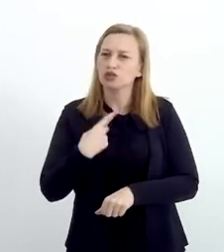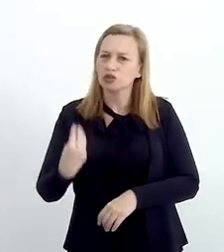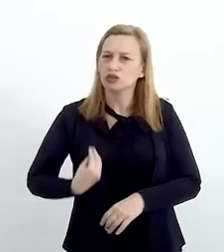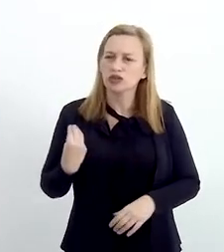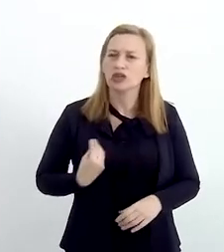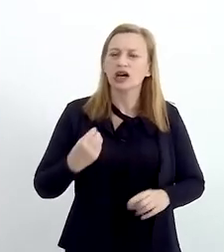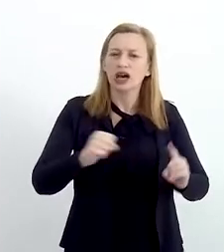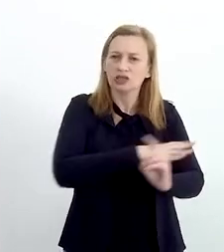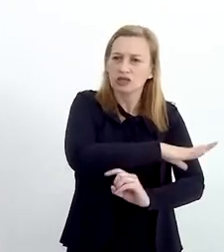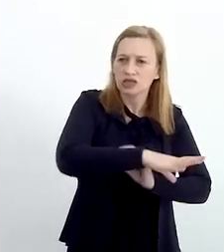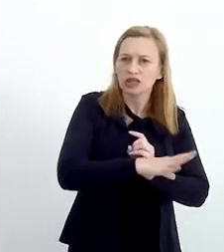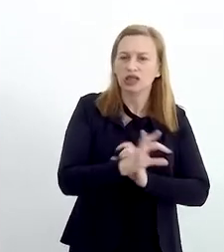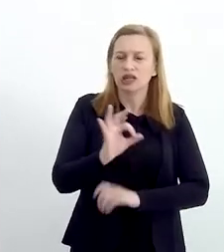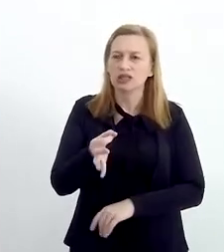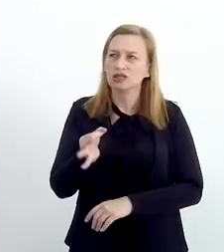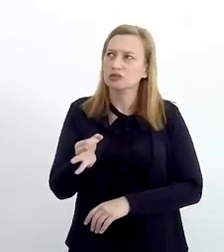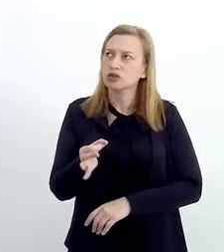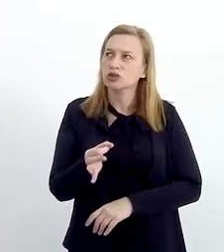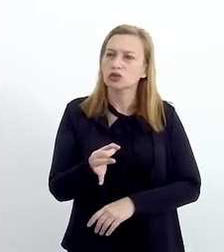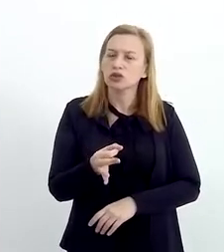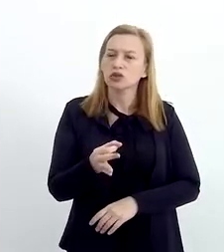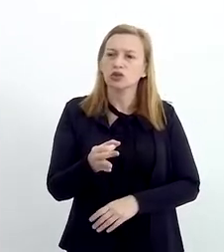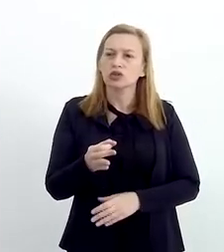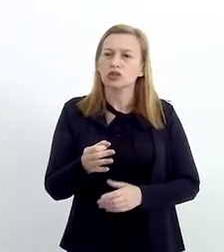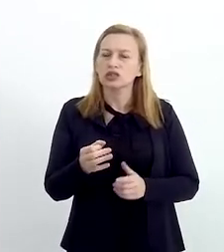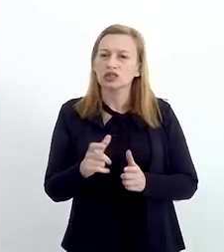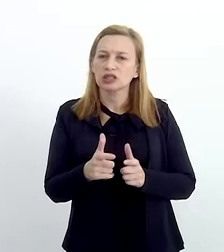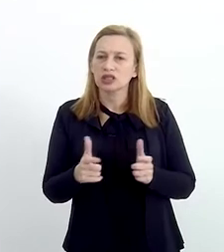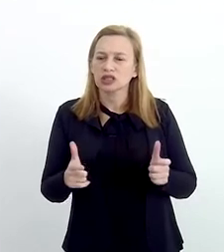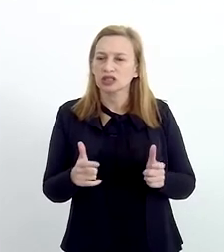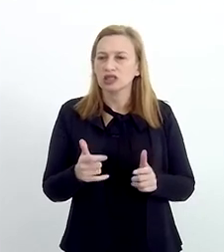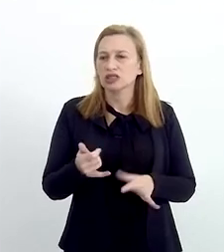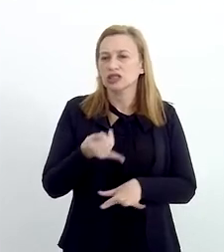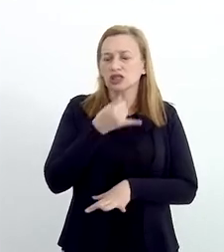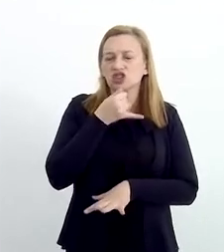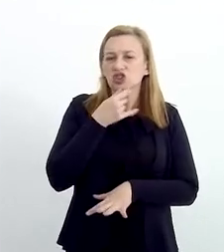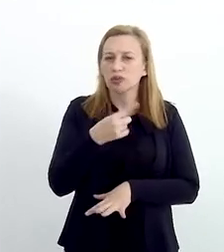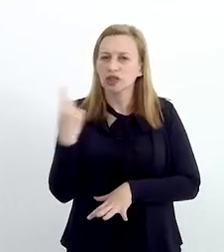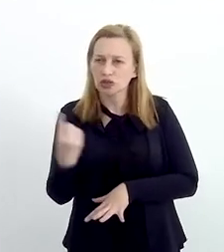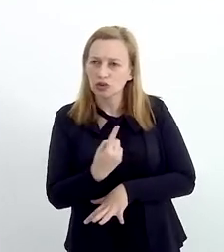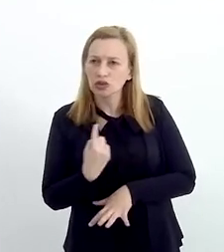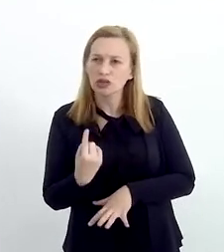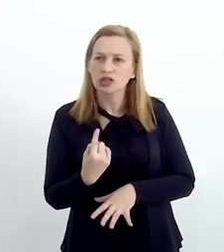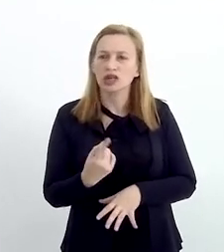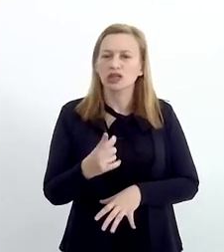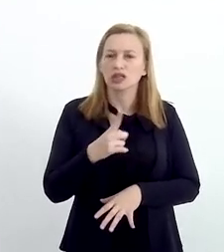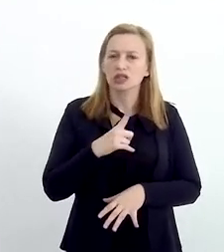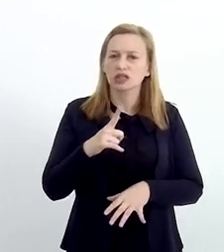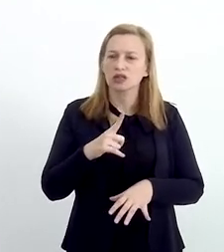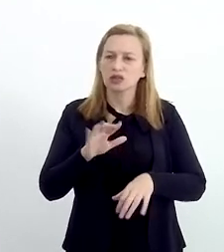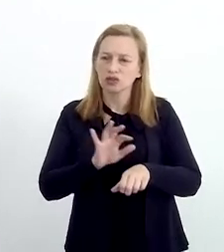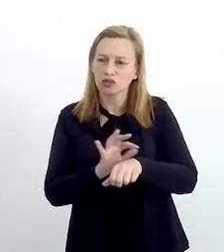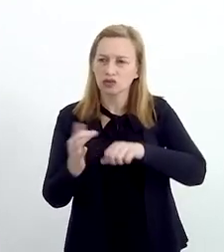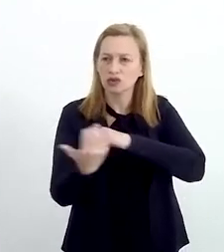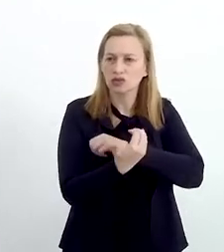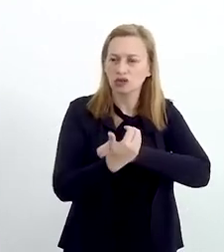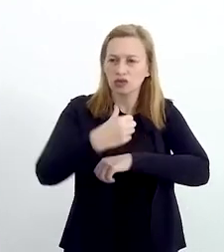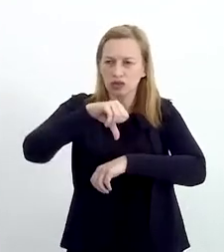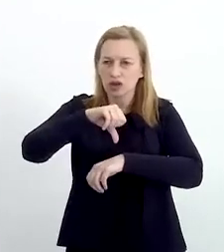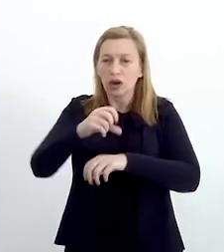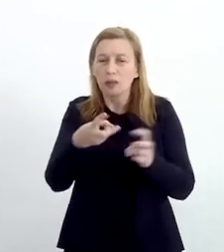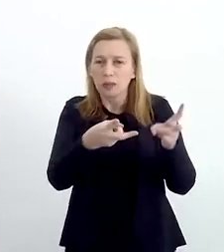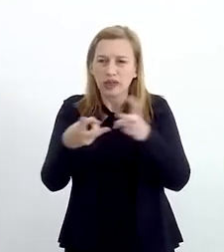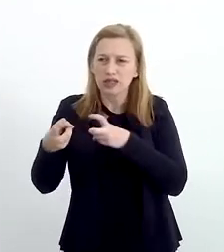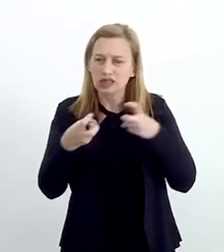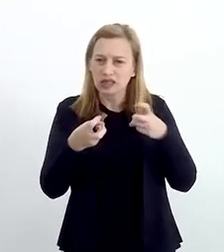vivendo. A sociedade, inclusive, a partir desse grande trauma que tem sido para todos nós enfrentar a Covid-19, começa